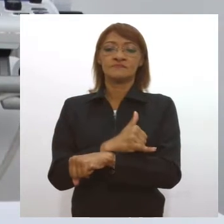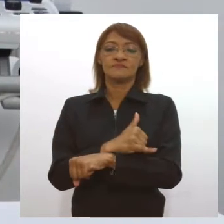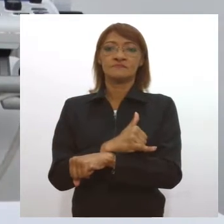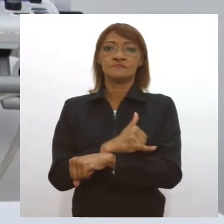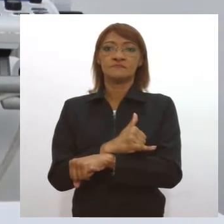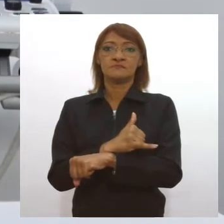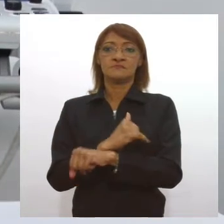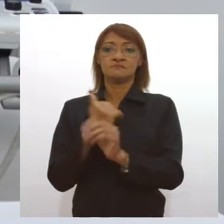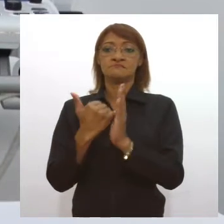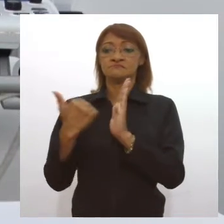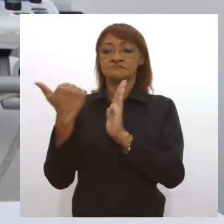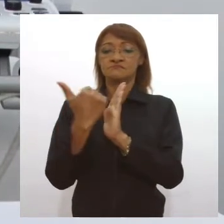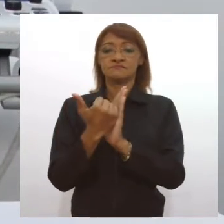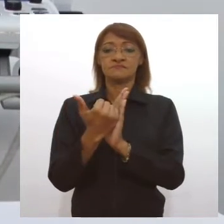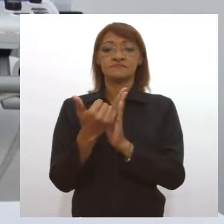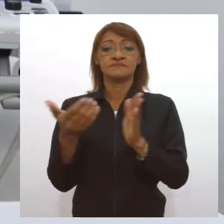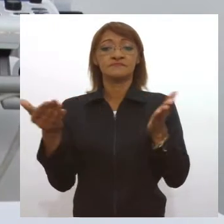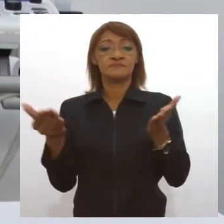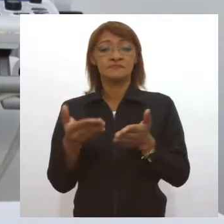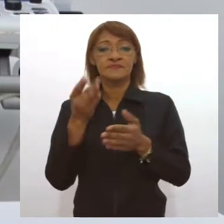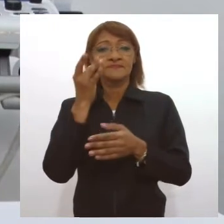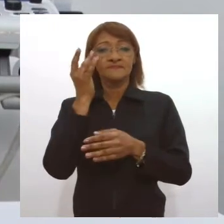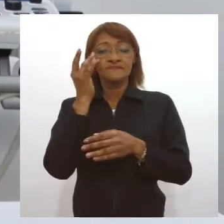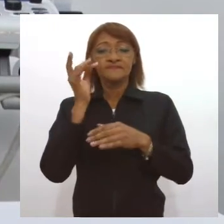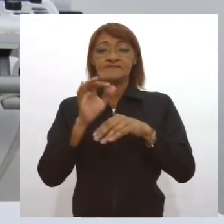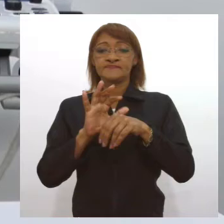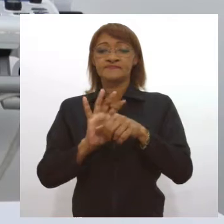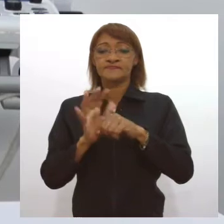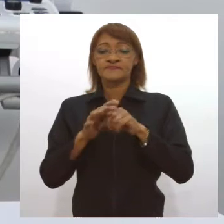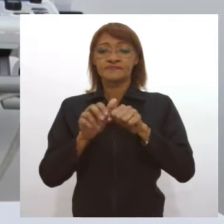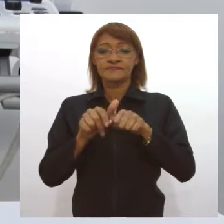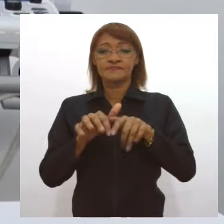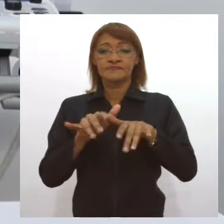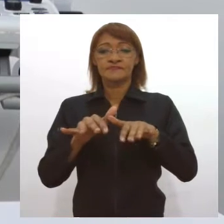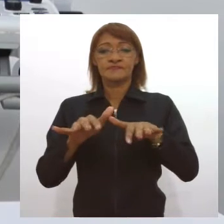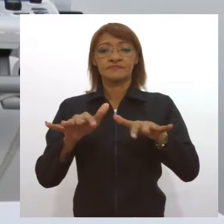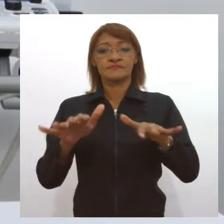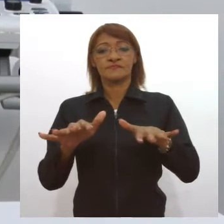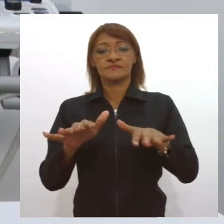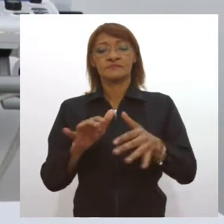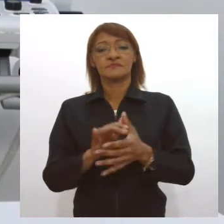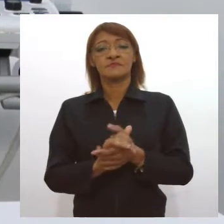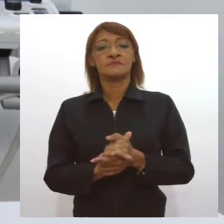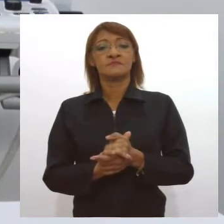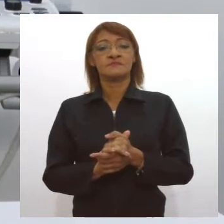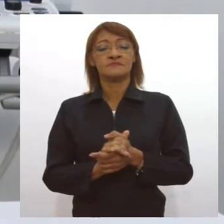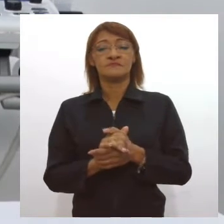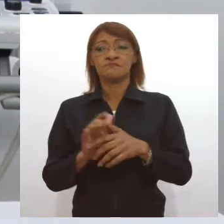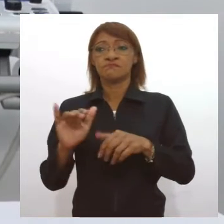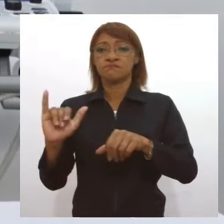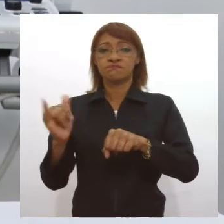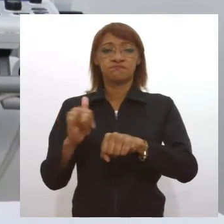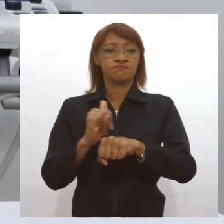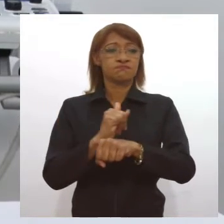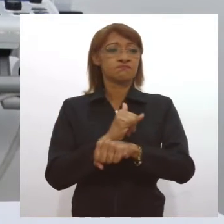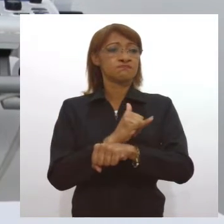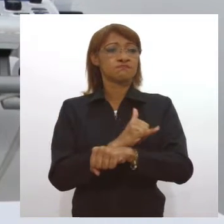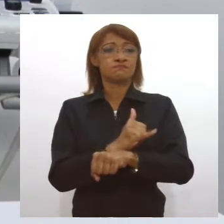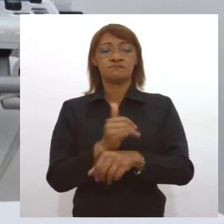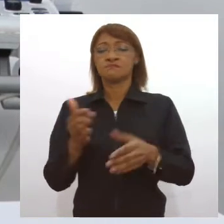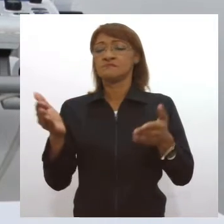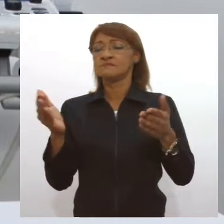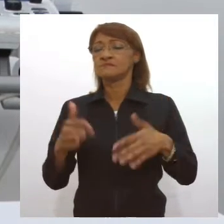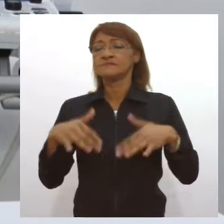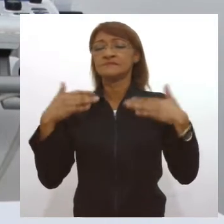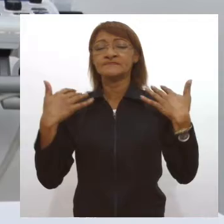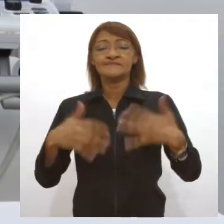nós estamos vivenciando hoje de pandemia pelo coronavírus, a obesidade já é um fator de risco